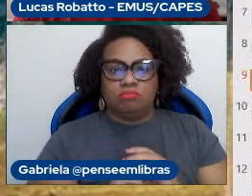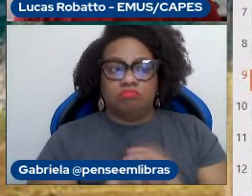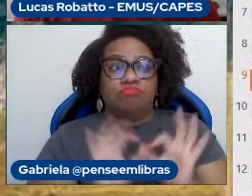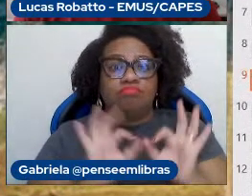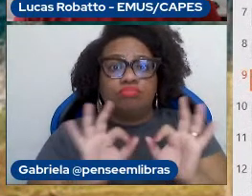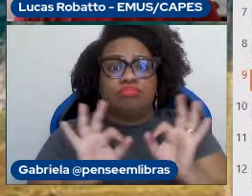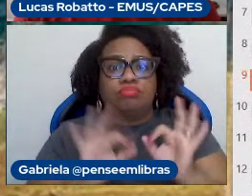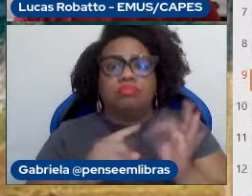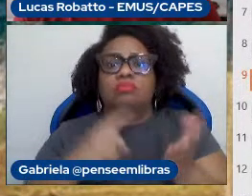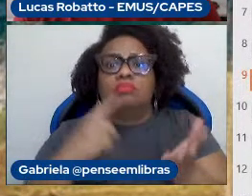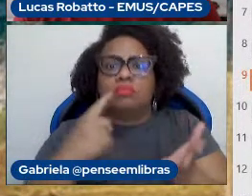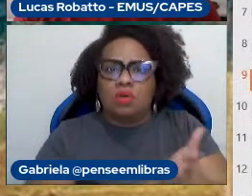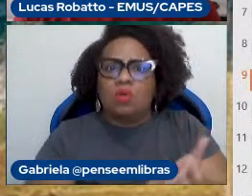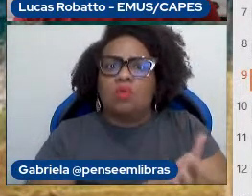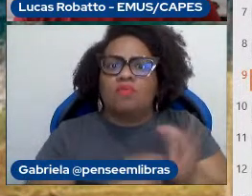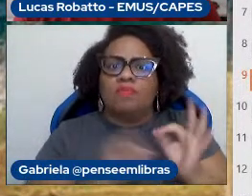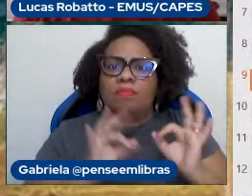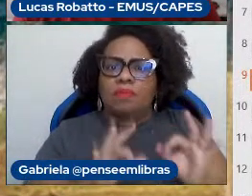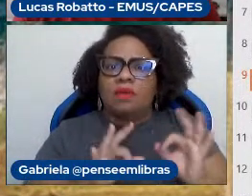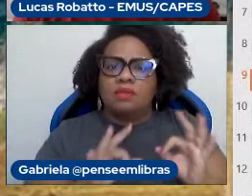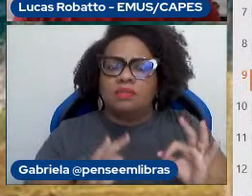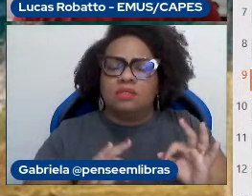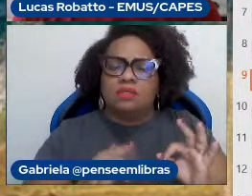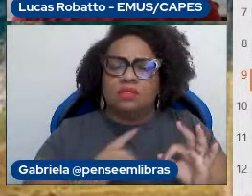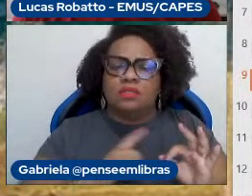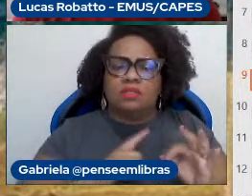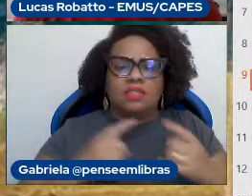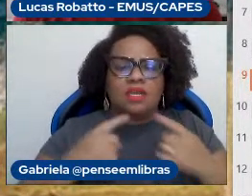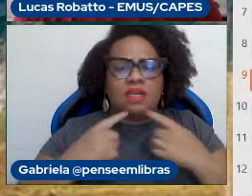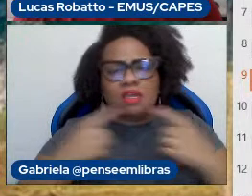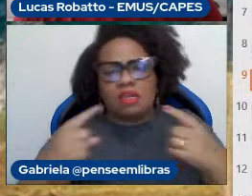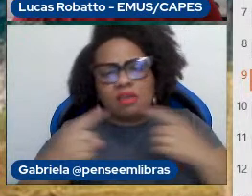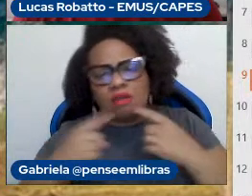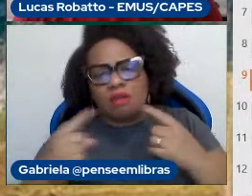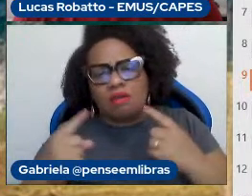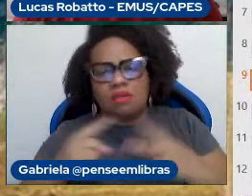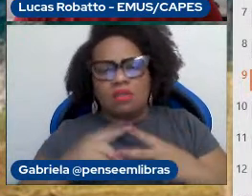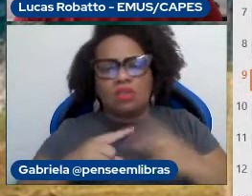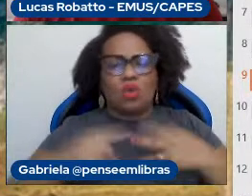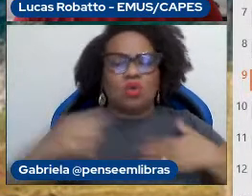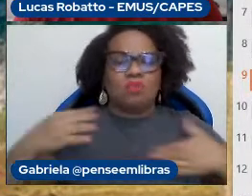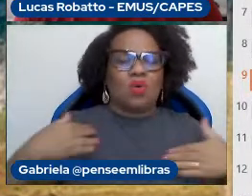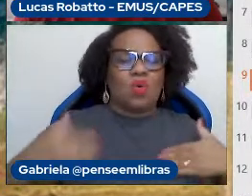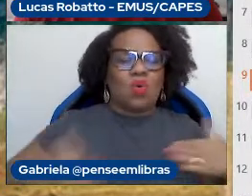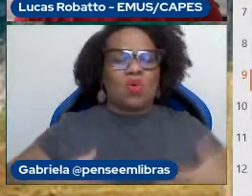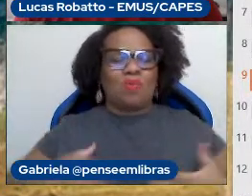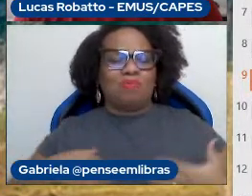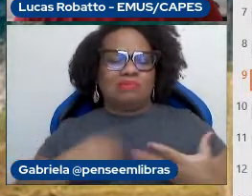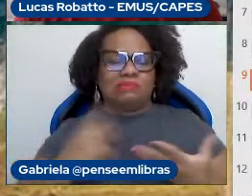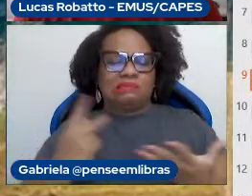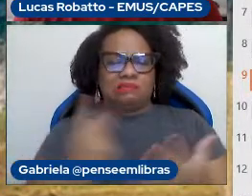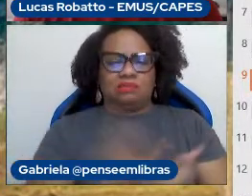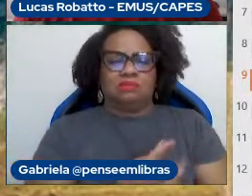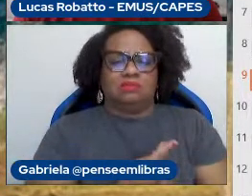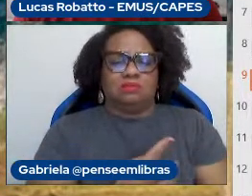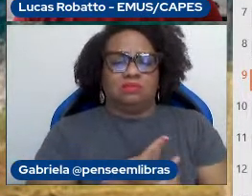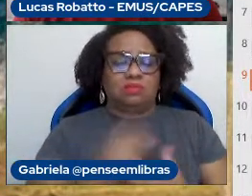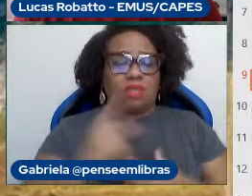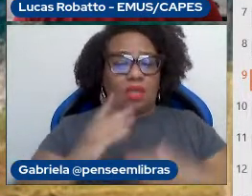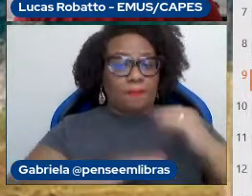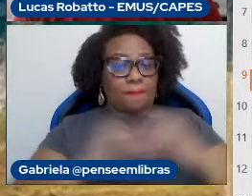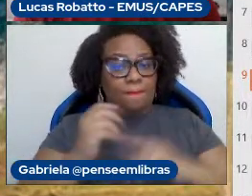queixas de dores e lesões corporais em músicos, como o trabalho do